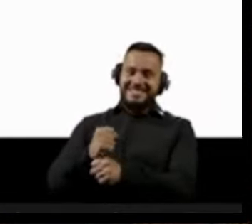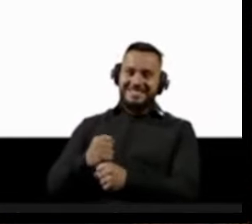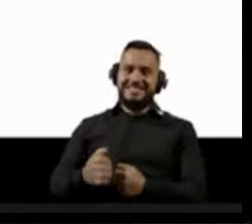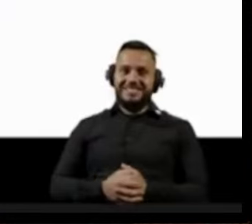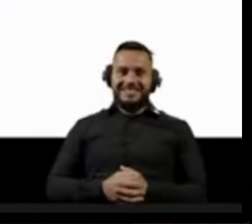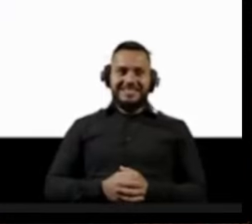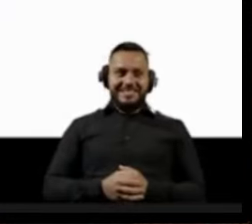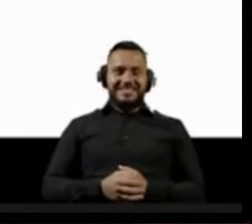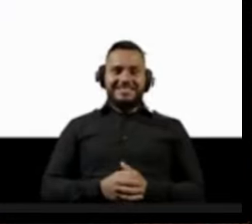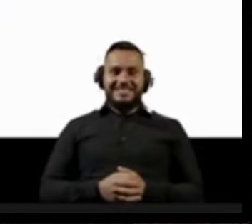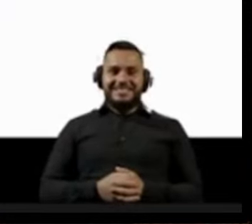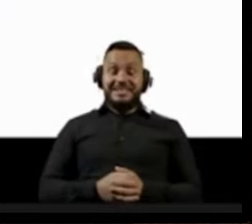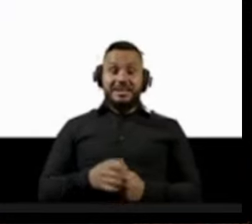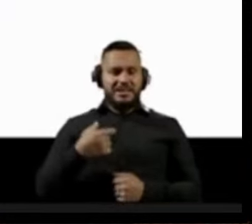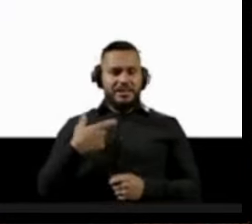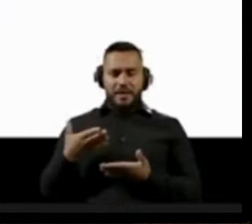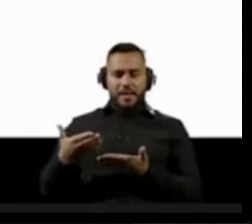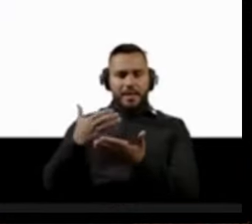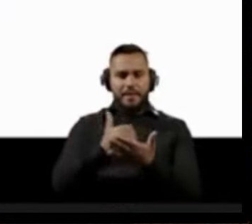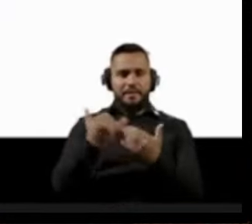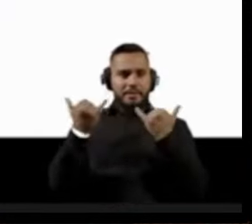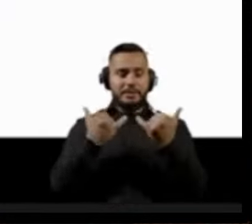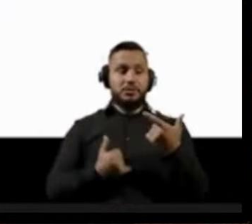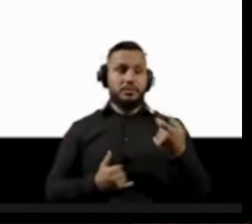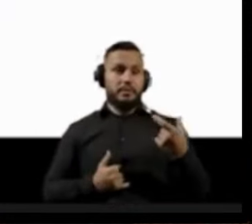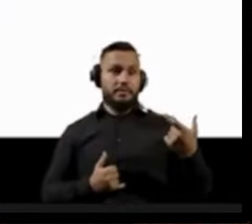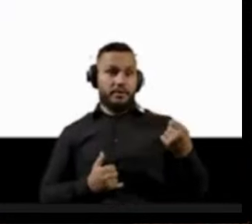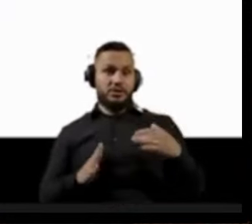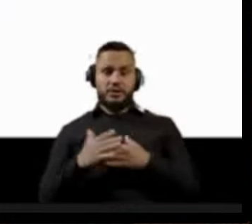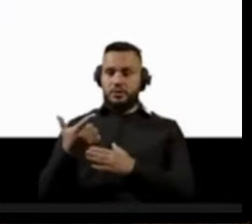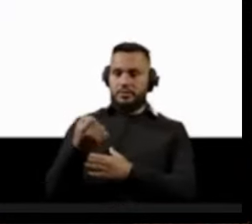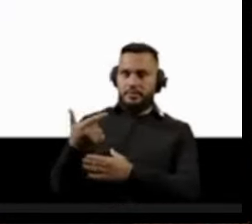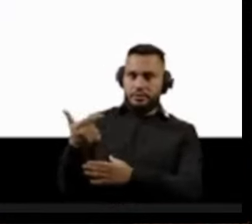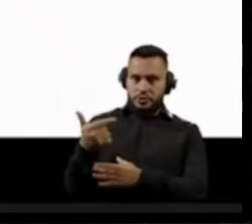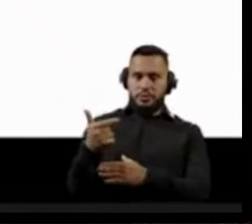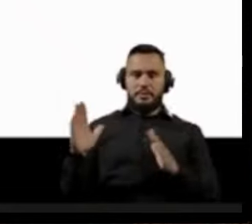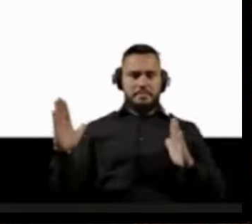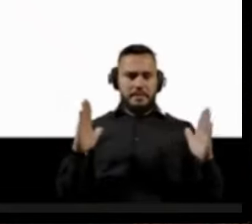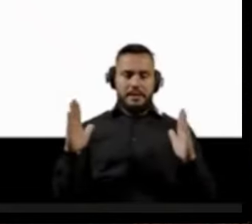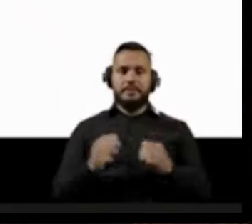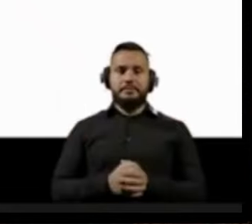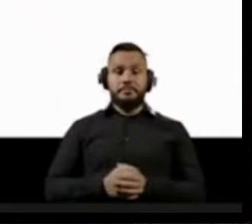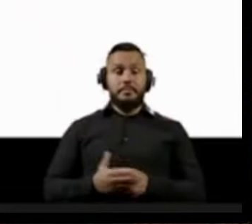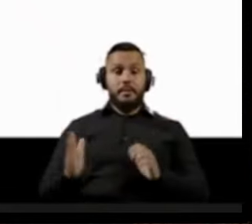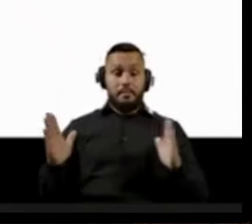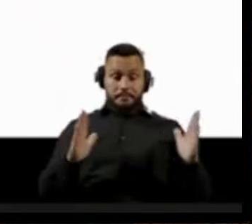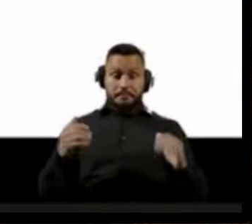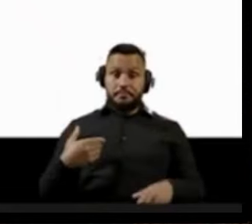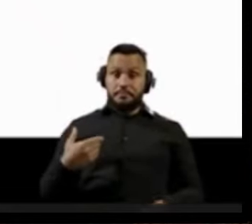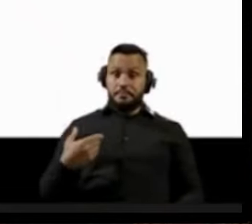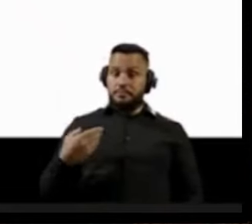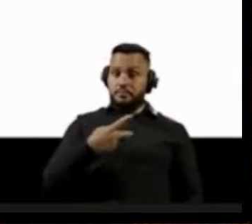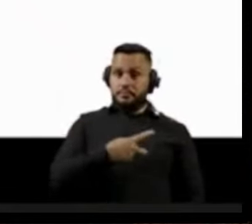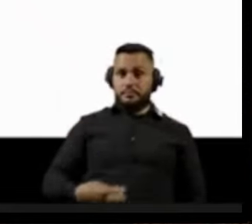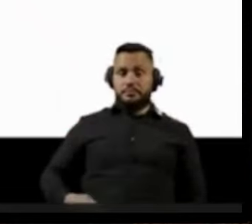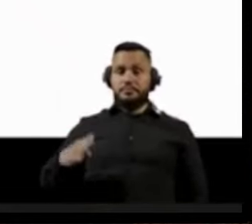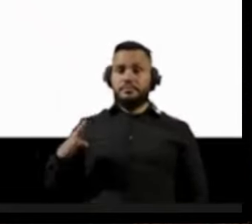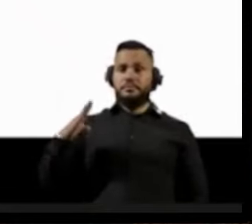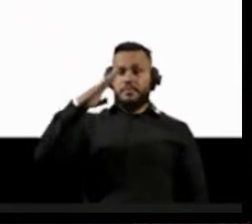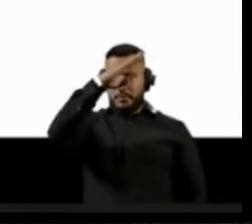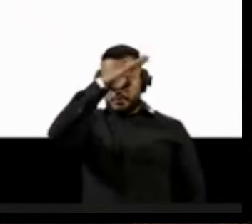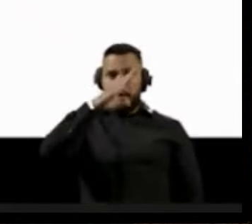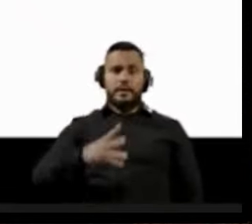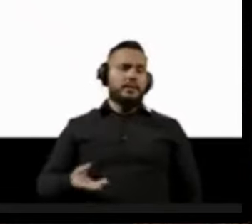fiz questão de pegar os números entre 2020 e 2022. Ou seja, enquanto o presidente Bolsonaro tentava